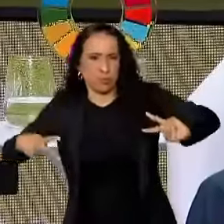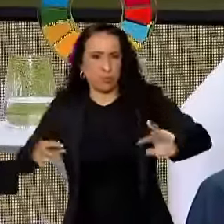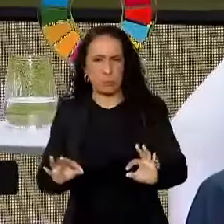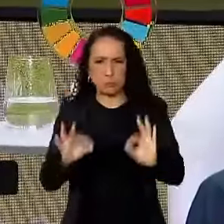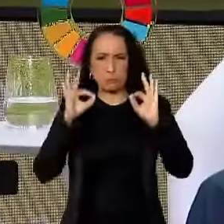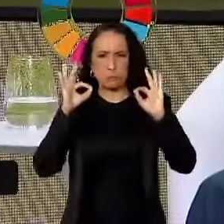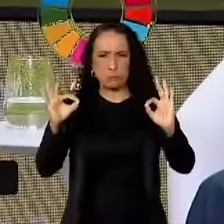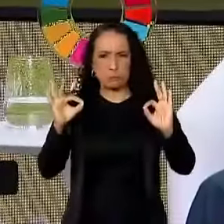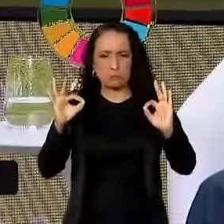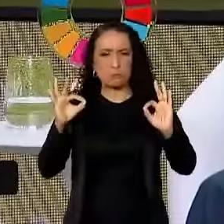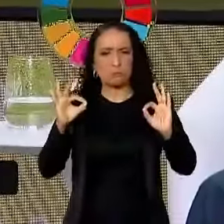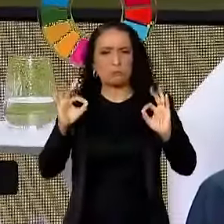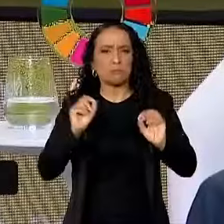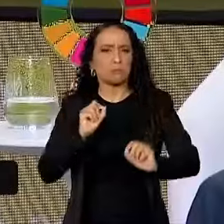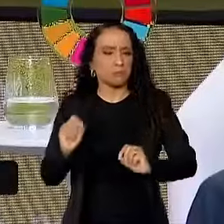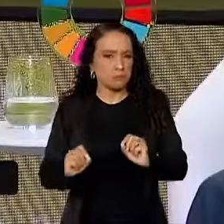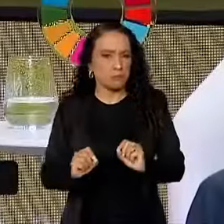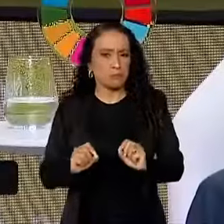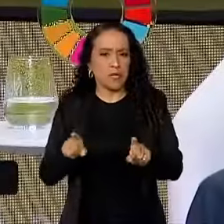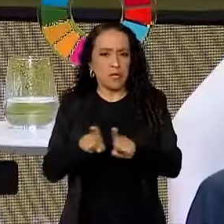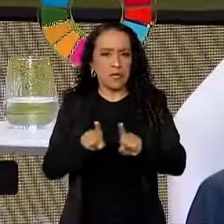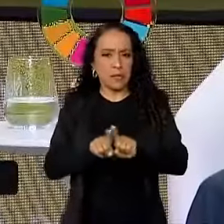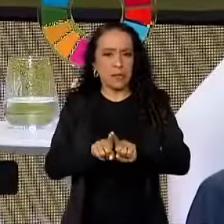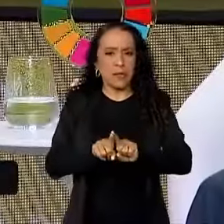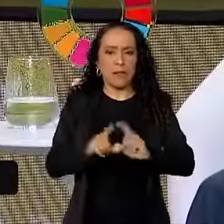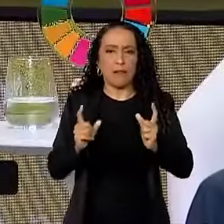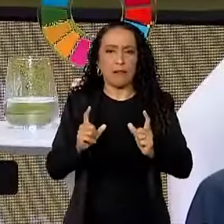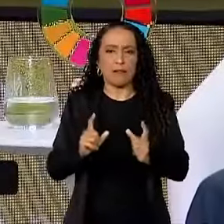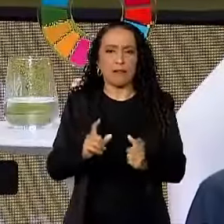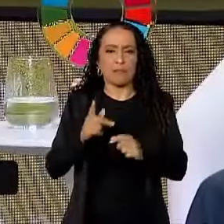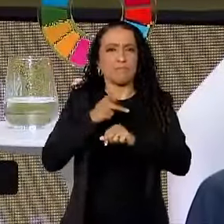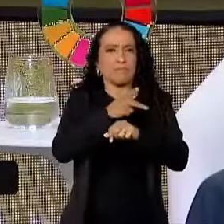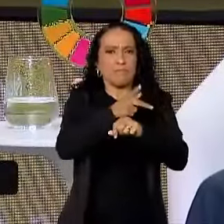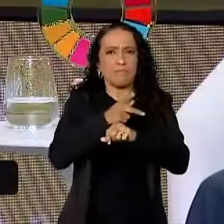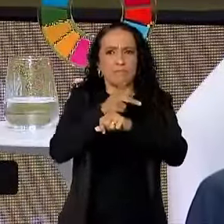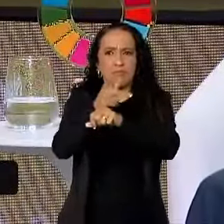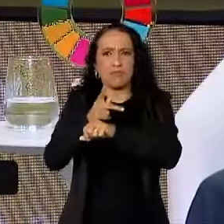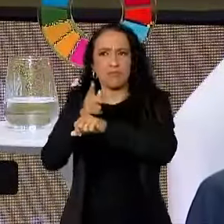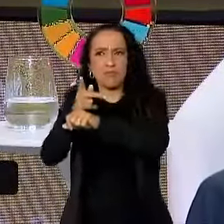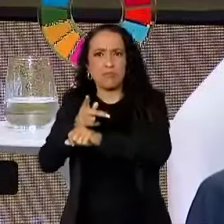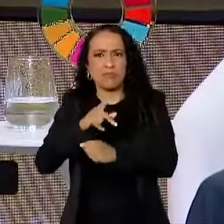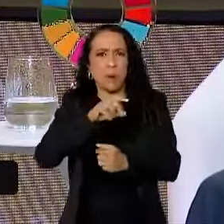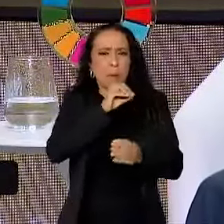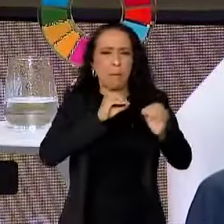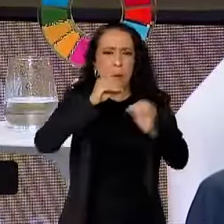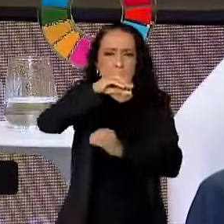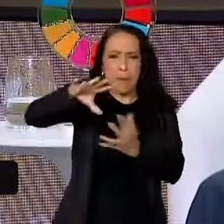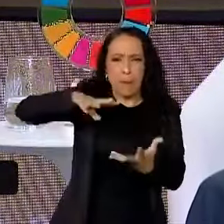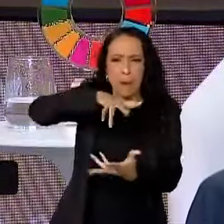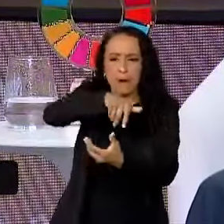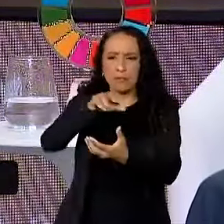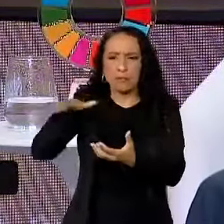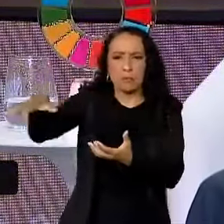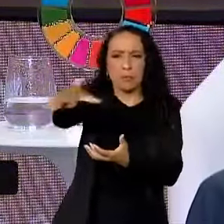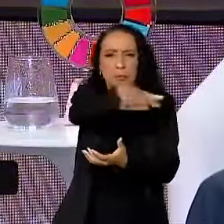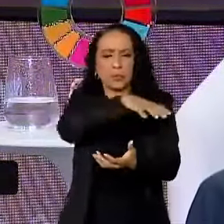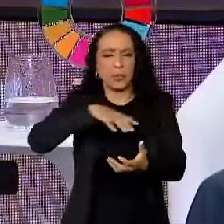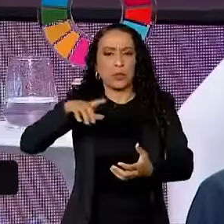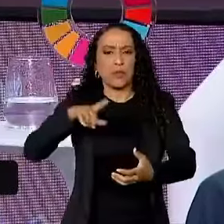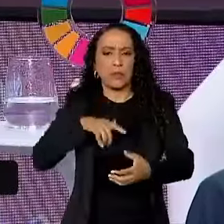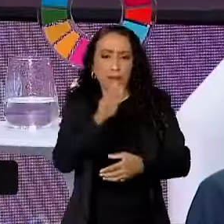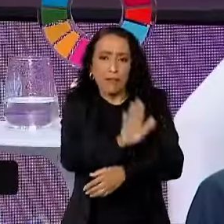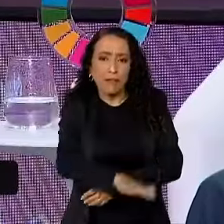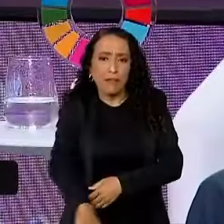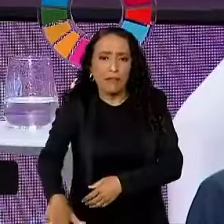admirável, com o homem visitando vários planetas, a gente tem a criança que vai dormir